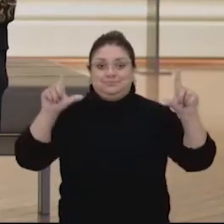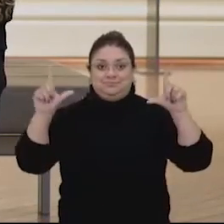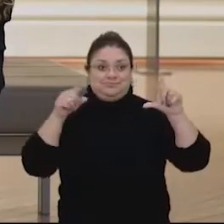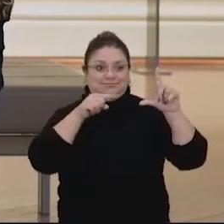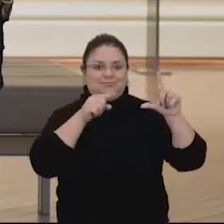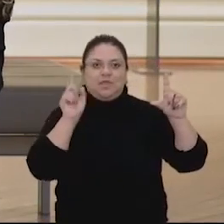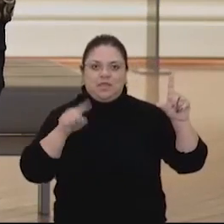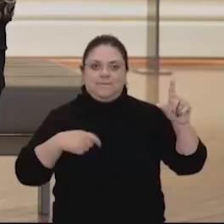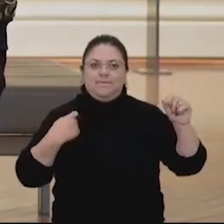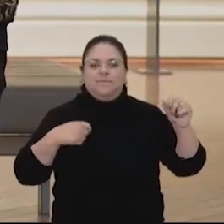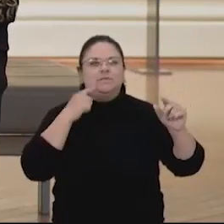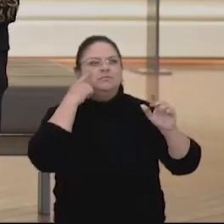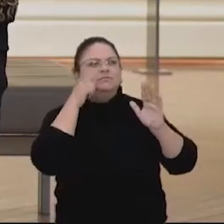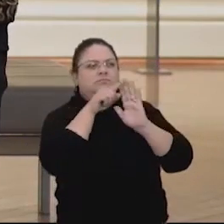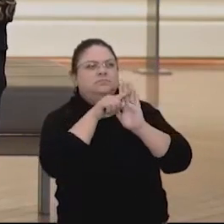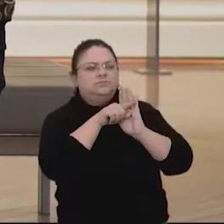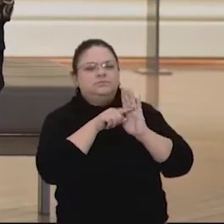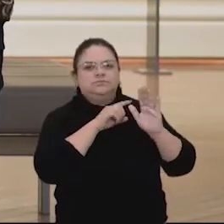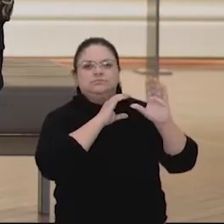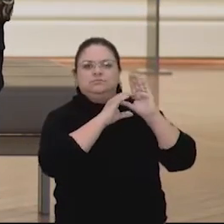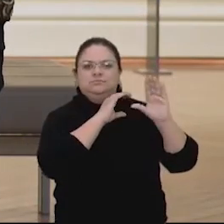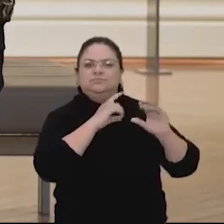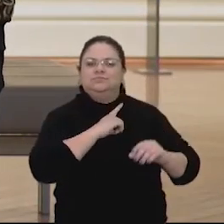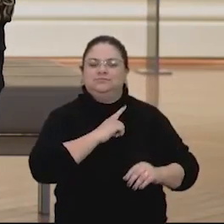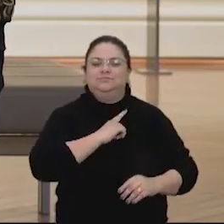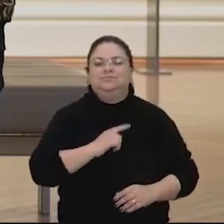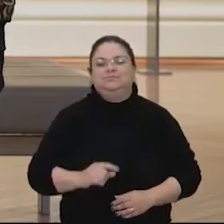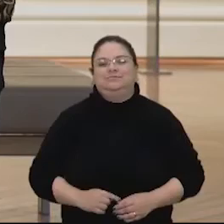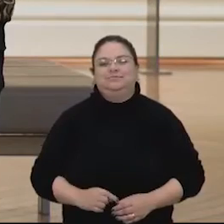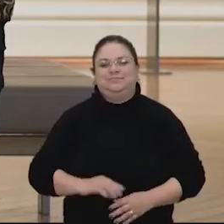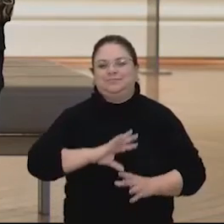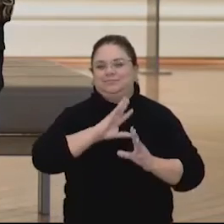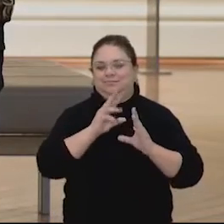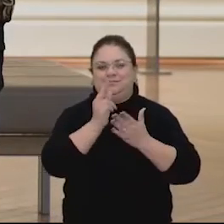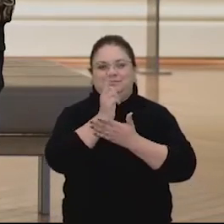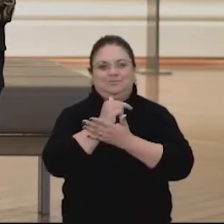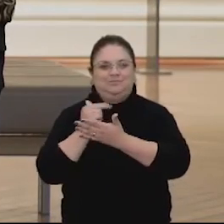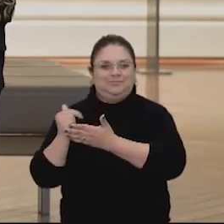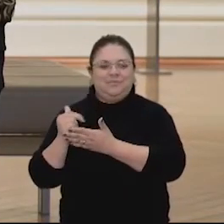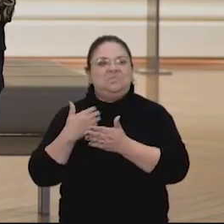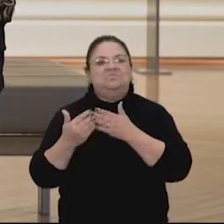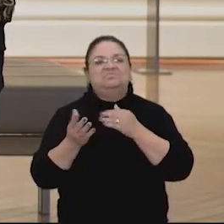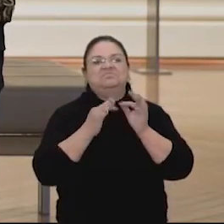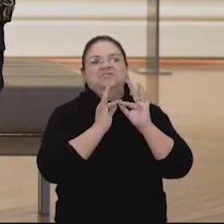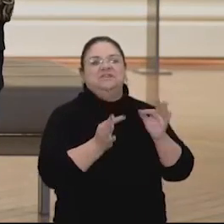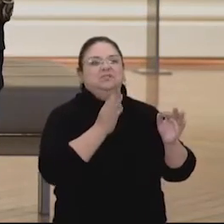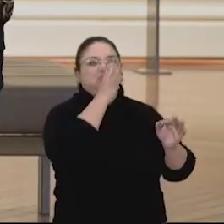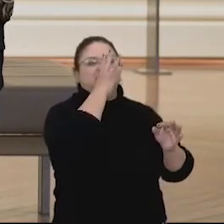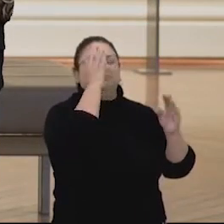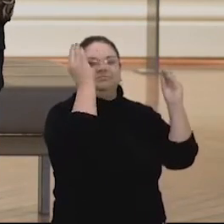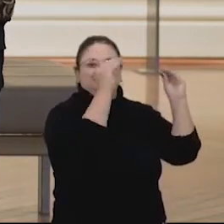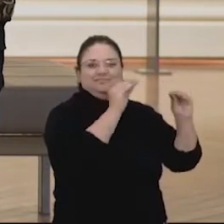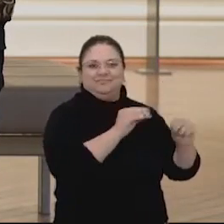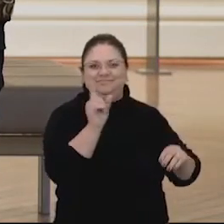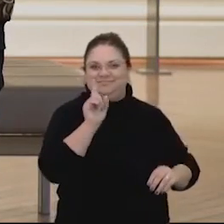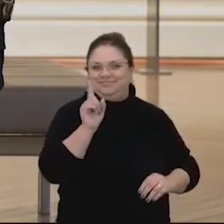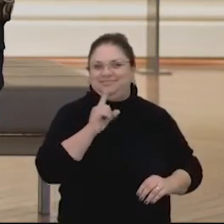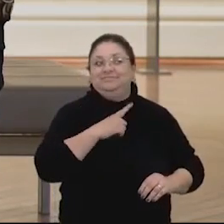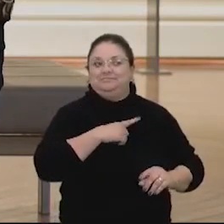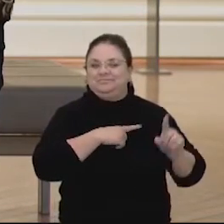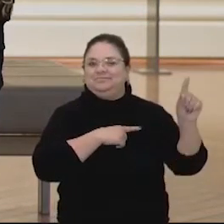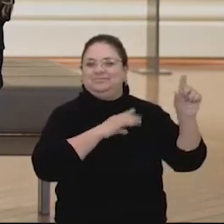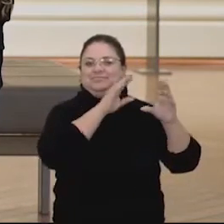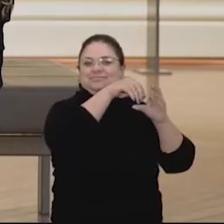interpretação e comunicação, pessoal. Então, todas as imagens aí, elas não são por acaso. Todas as obras de arte, elas precisam ser